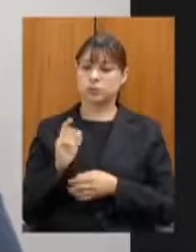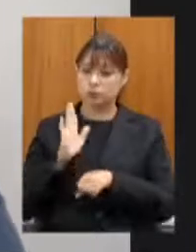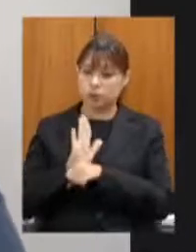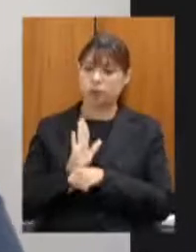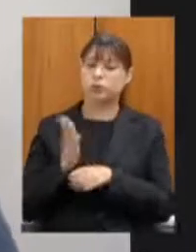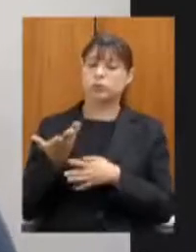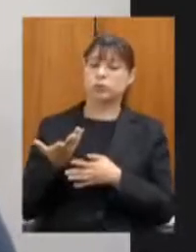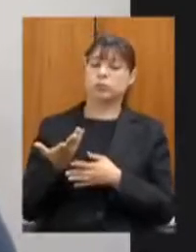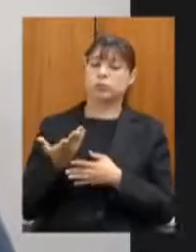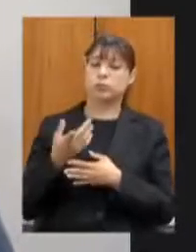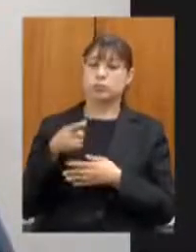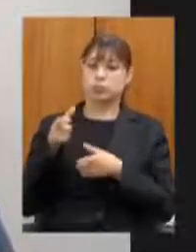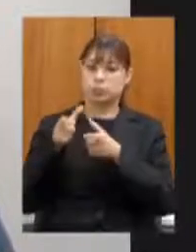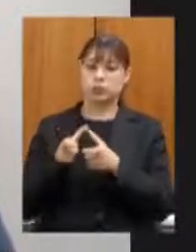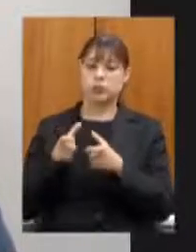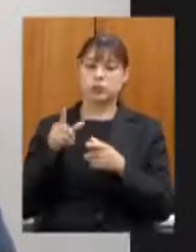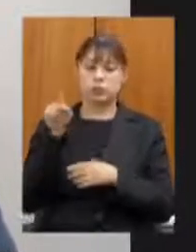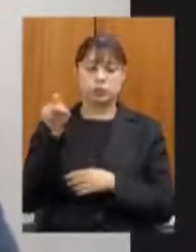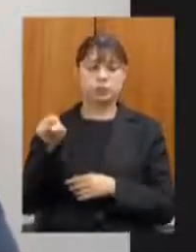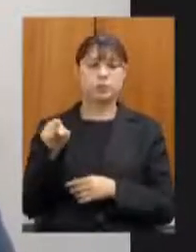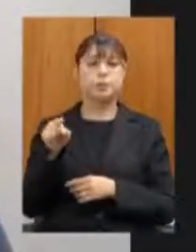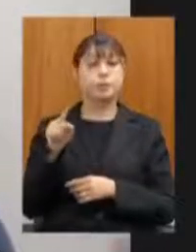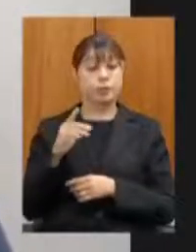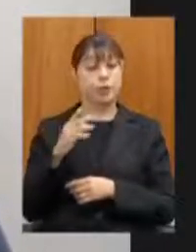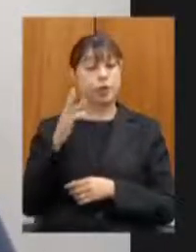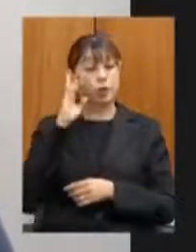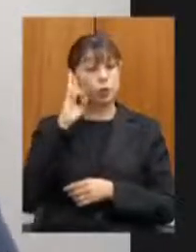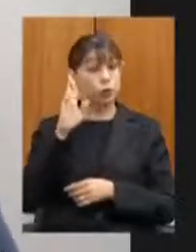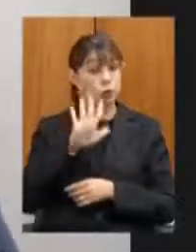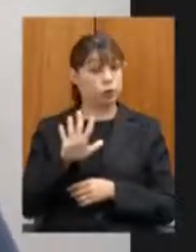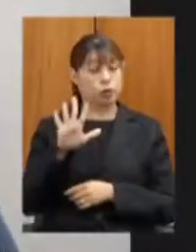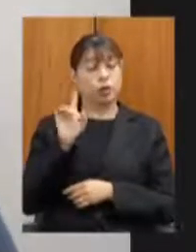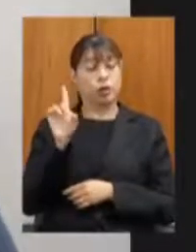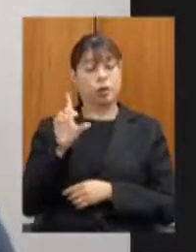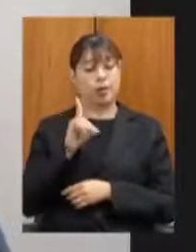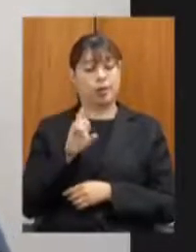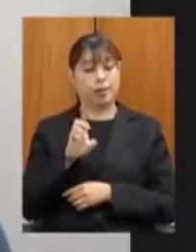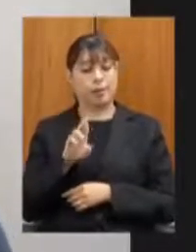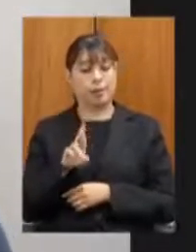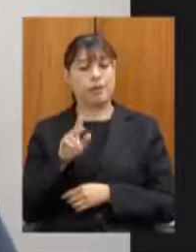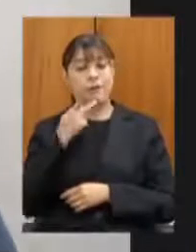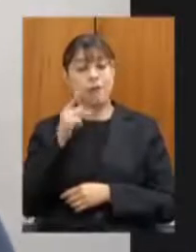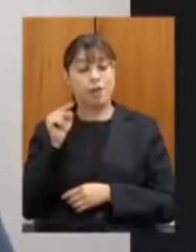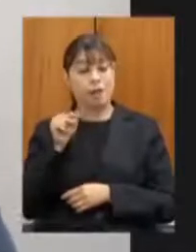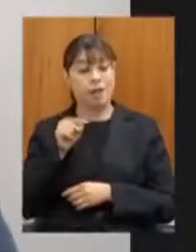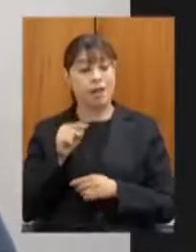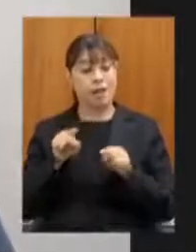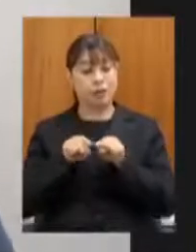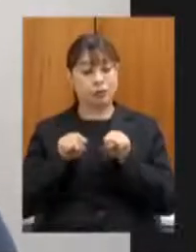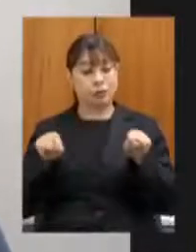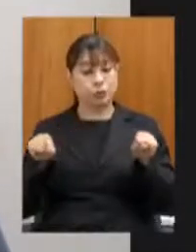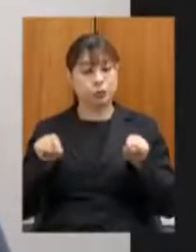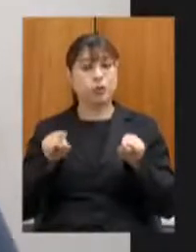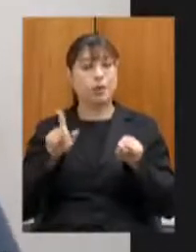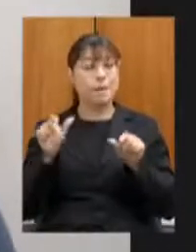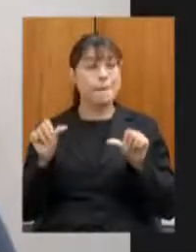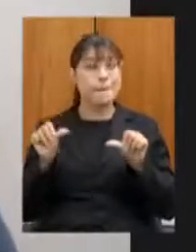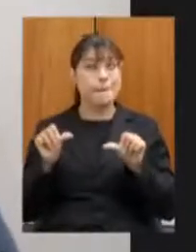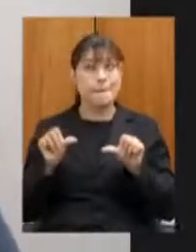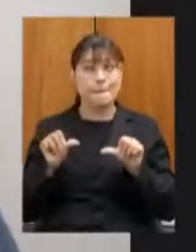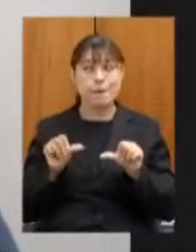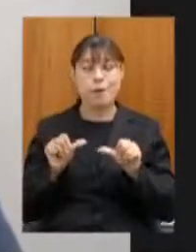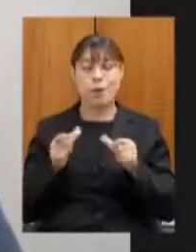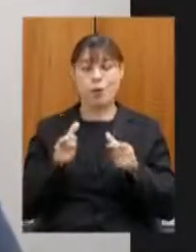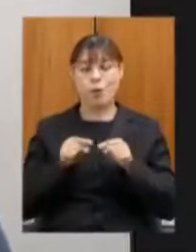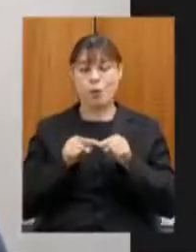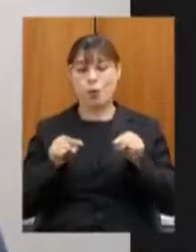o diretor geral do DR disse que aquele trecho era o pior trecho do estado de Minas Gerais